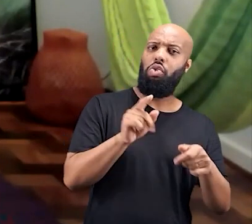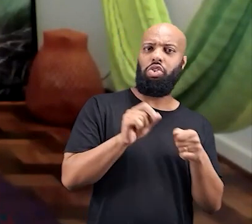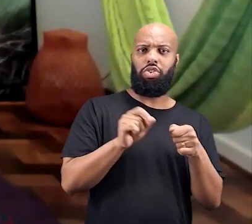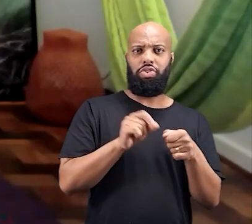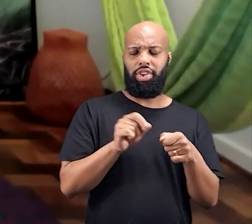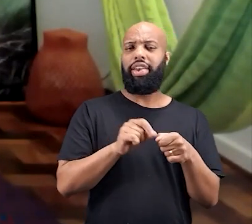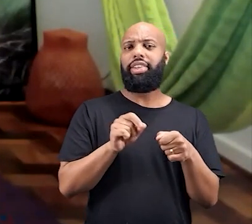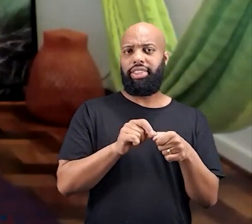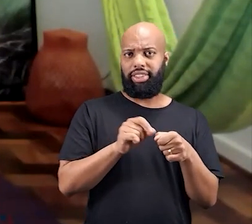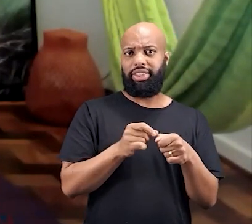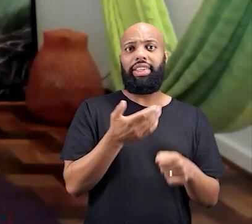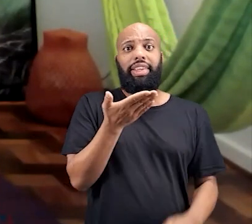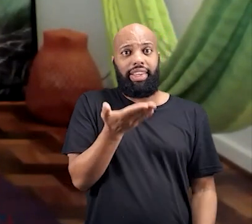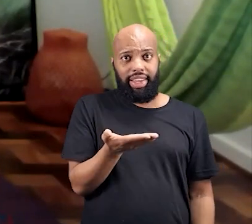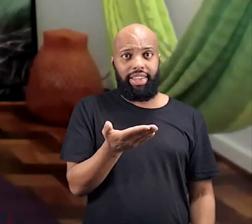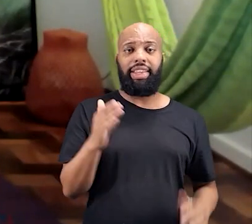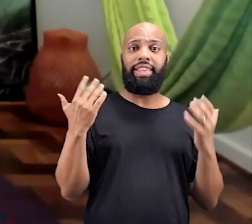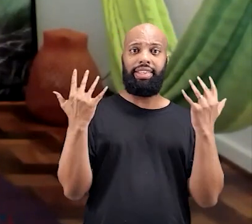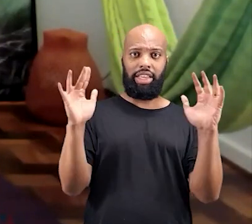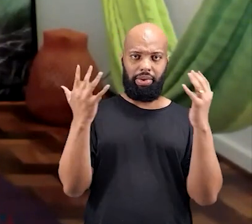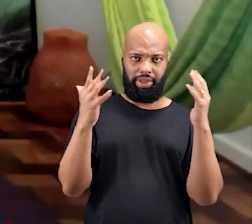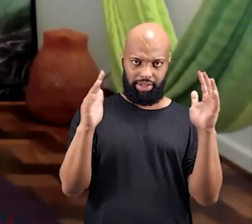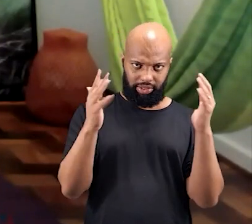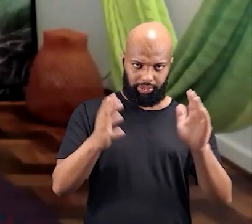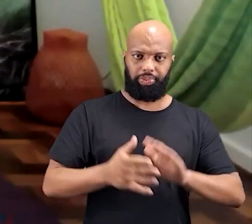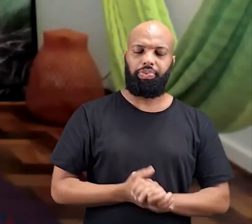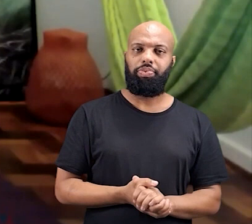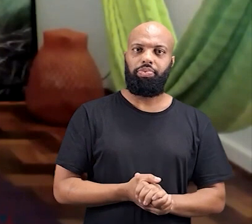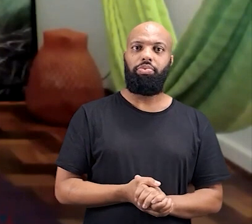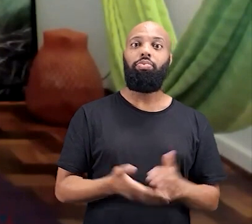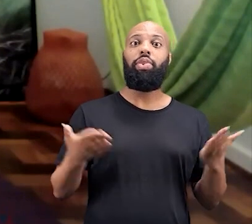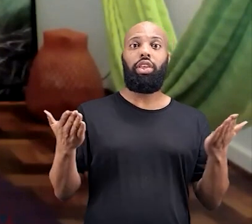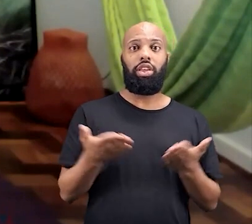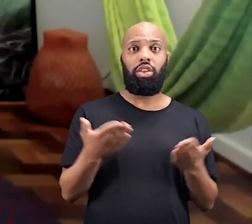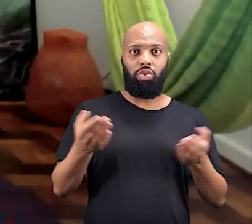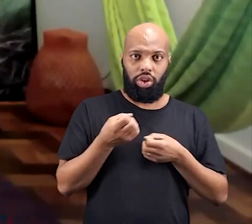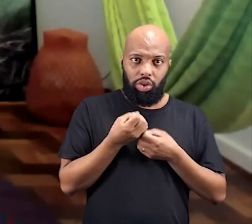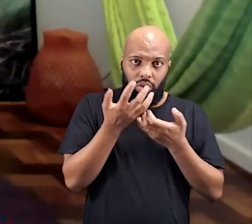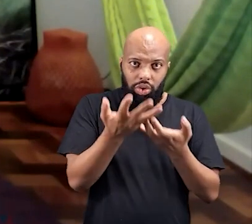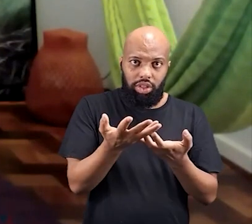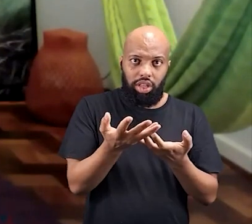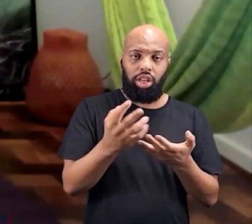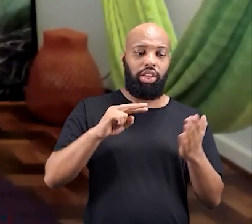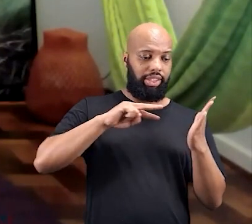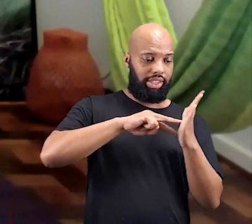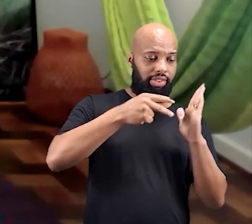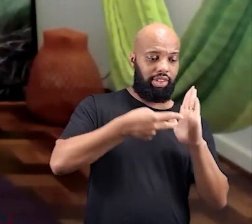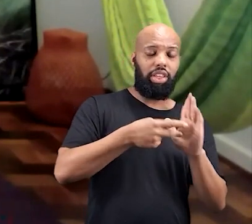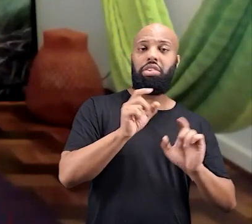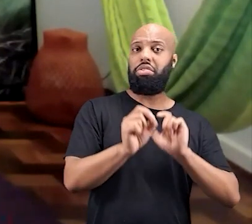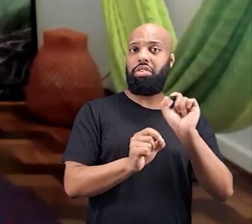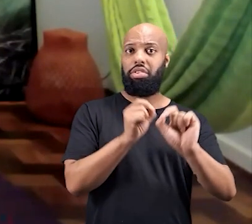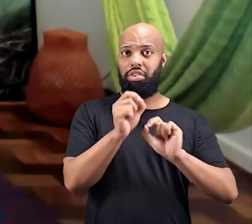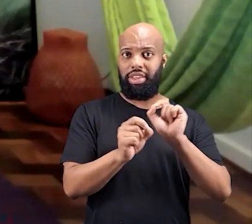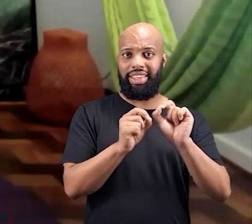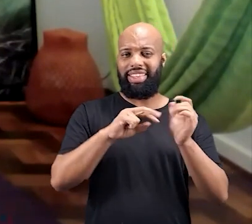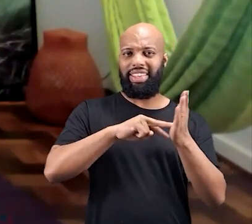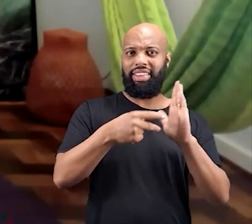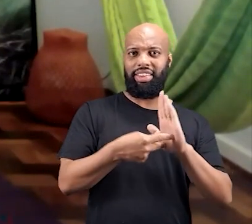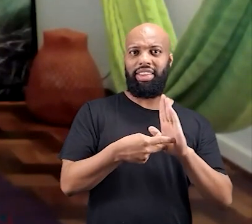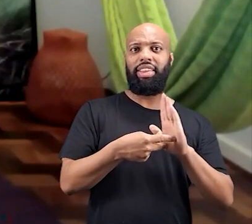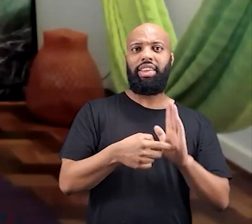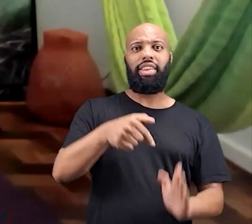esses povos realizam essa celebração. Então, contando aqui já um pouco sobre o